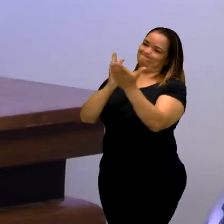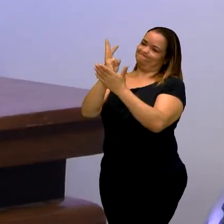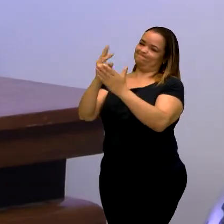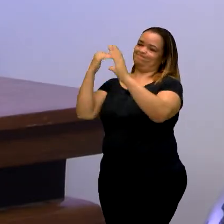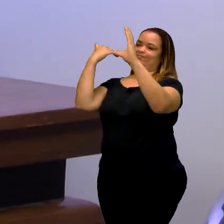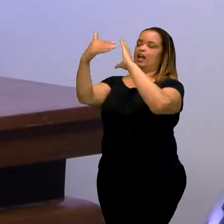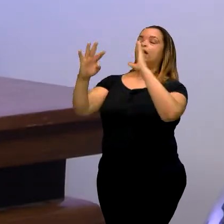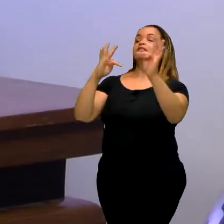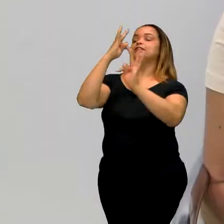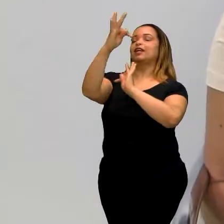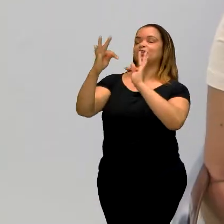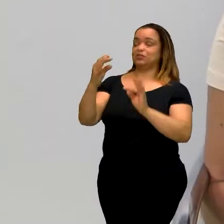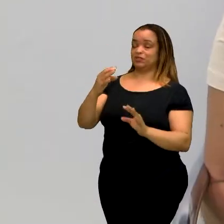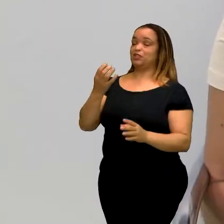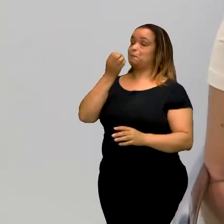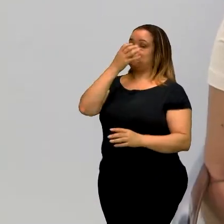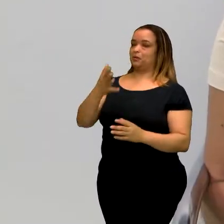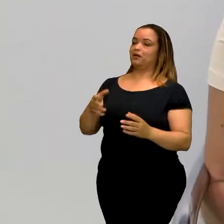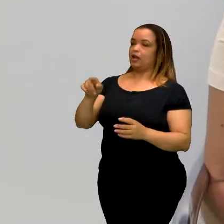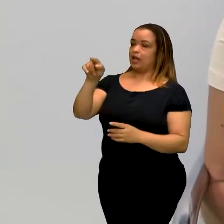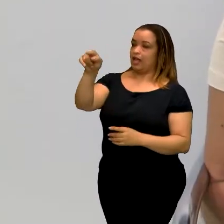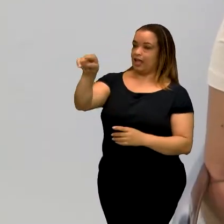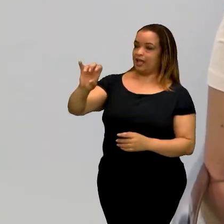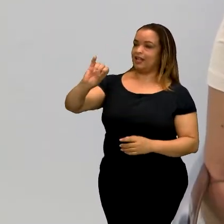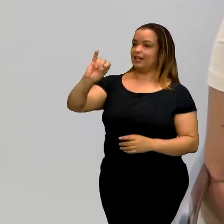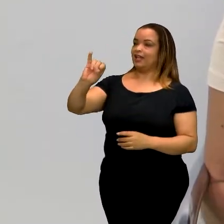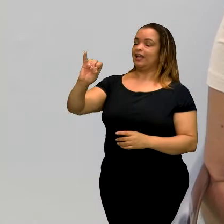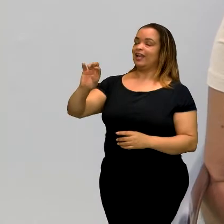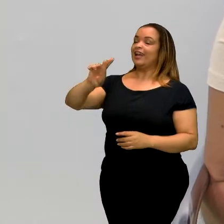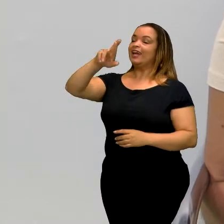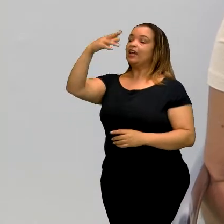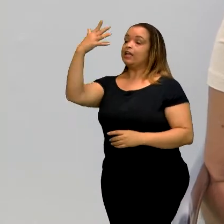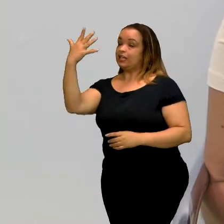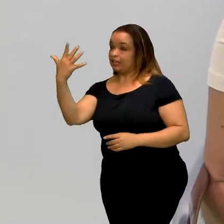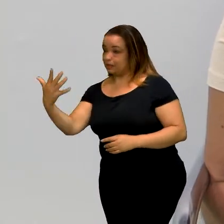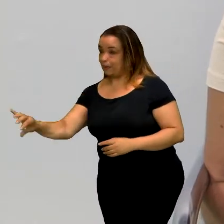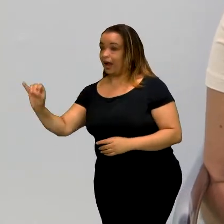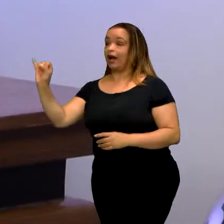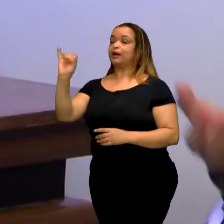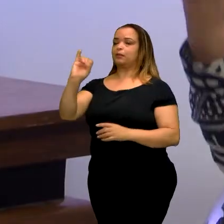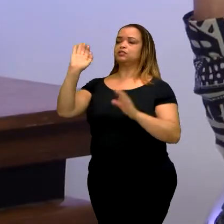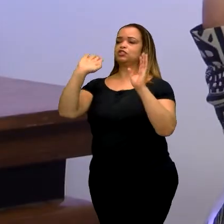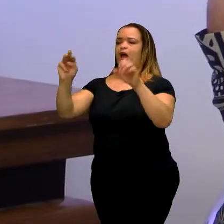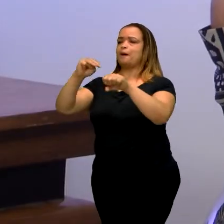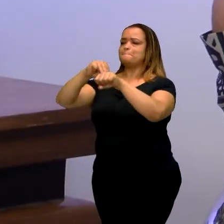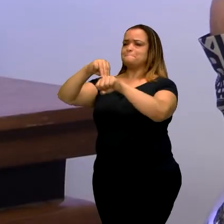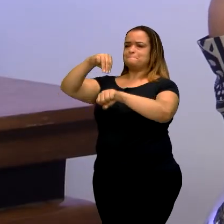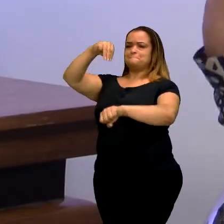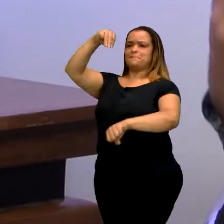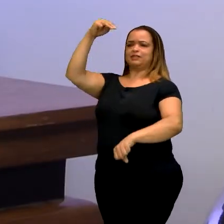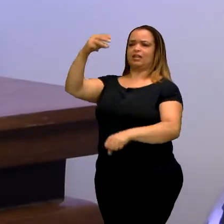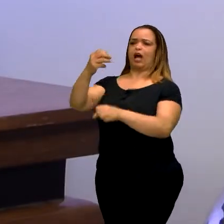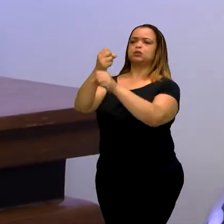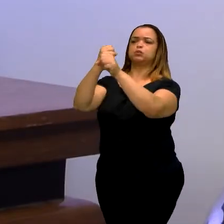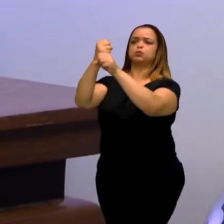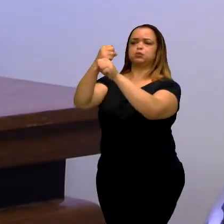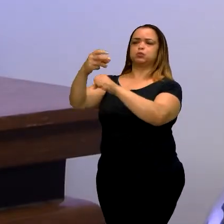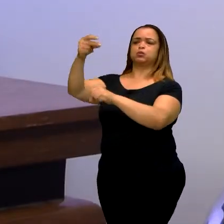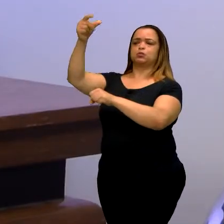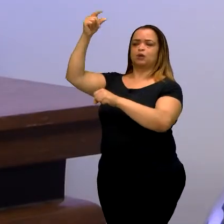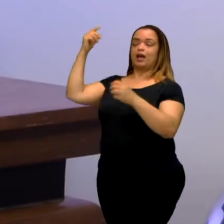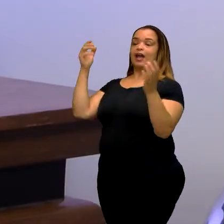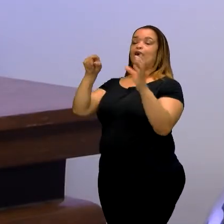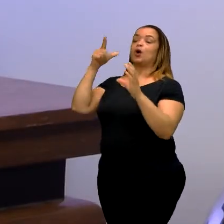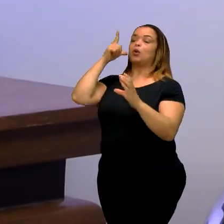Tecnologia grande. E ele que fez mestrado agora? Ele já fez mestrado há alguns anos. Ele entrou no